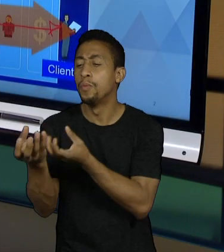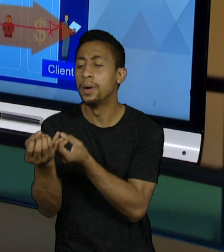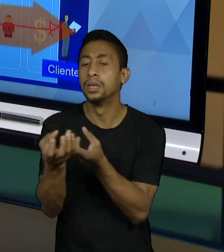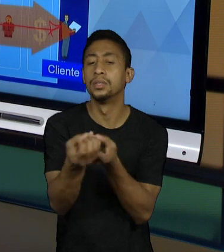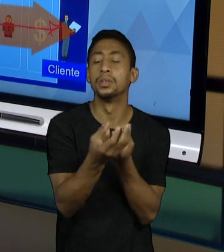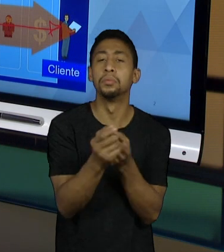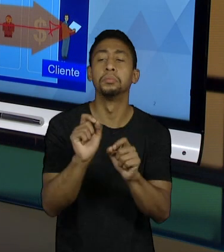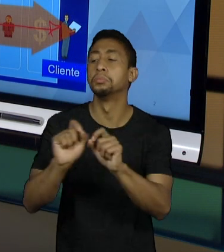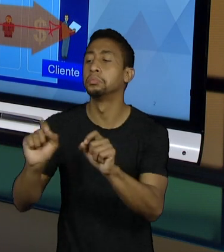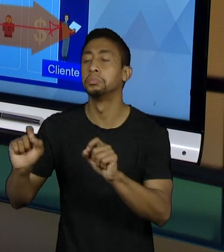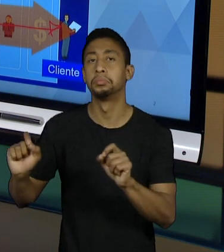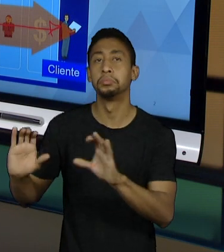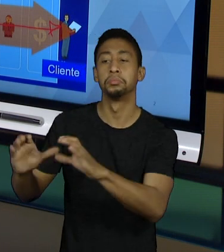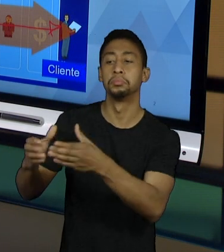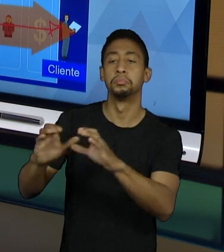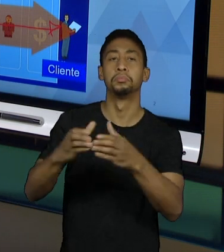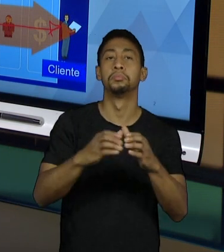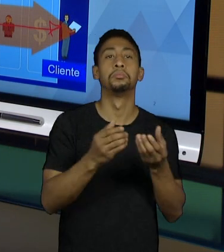cliente liga na empresa,